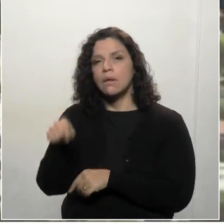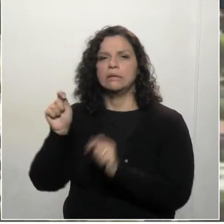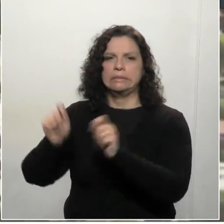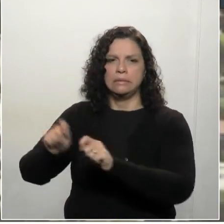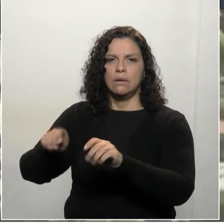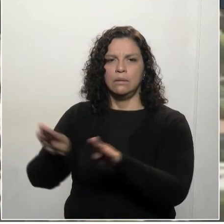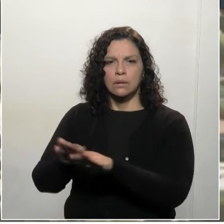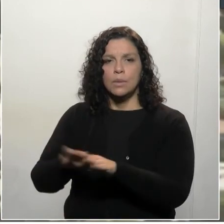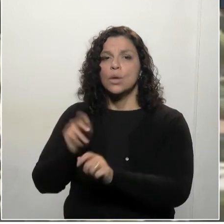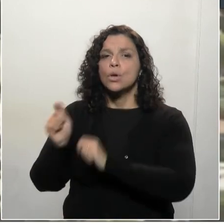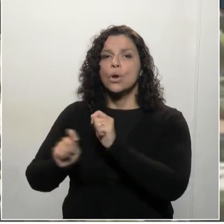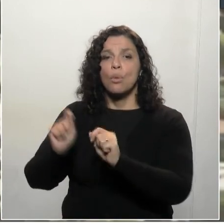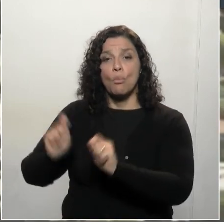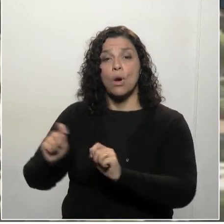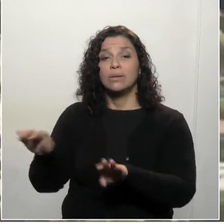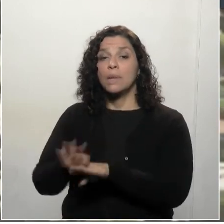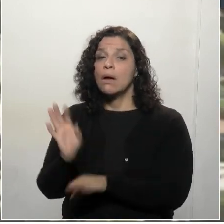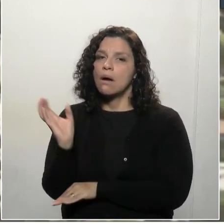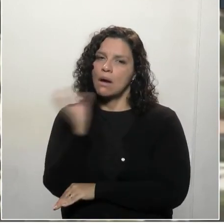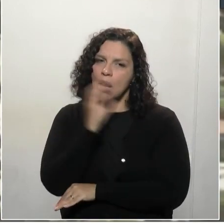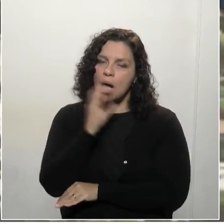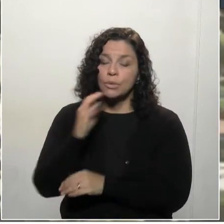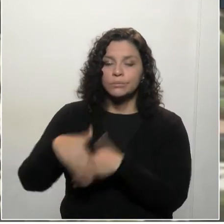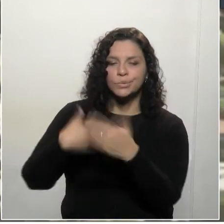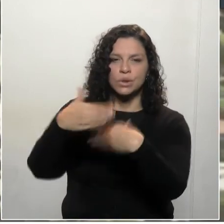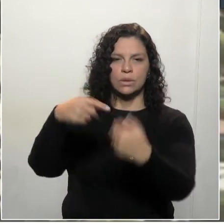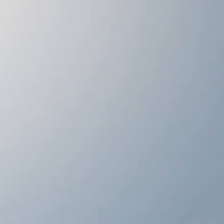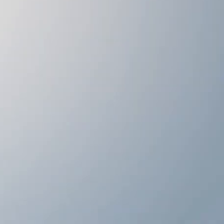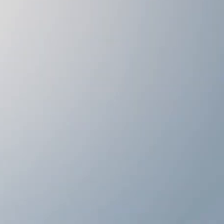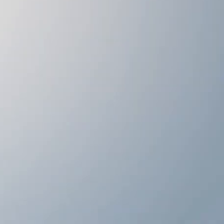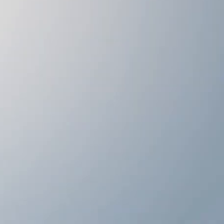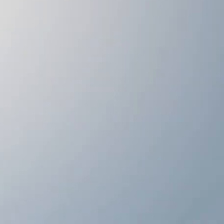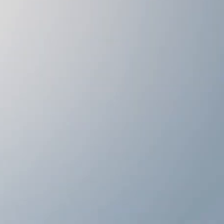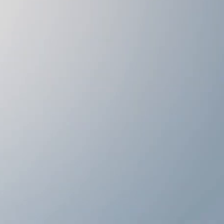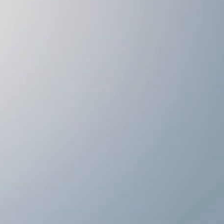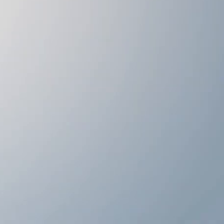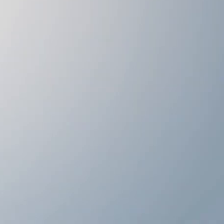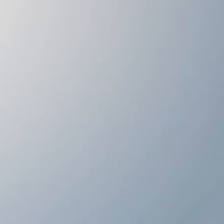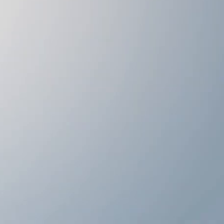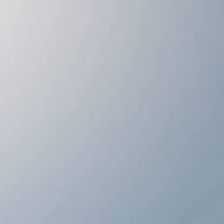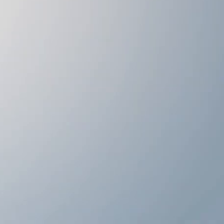possibilidade para ele ter agilidade na tramitação. Obrigado. Obrigado.